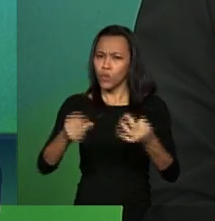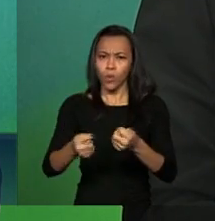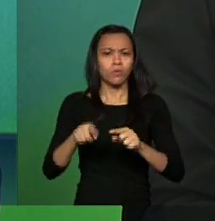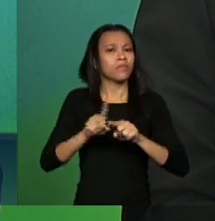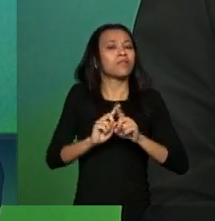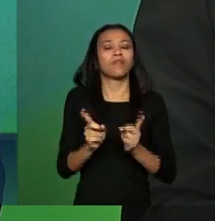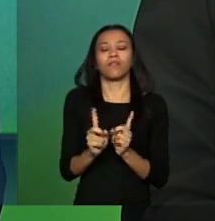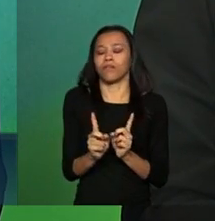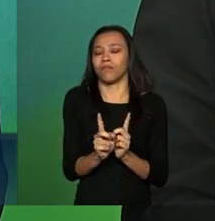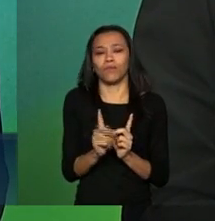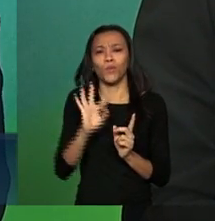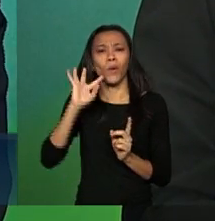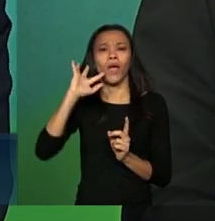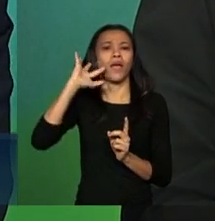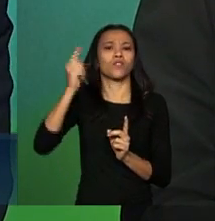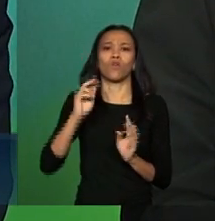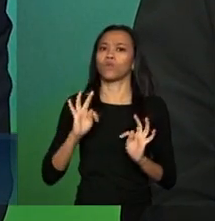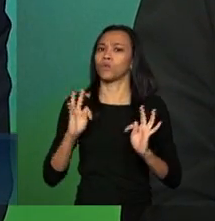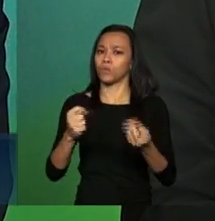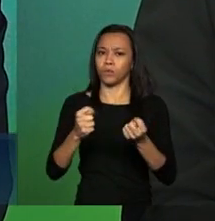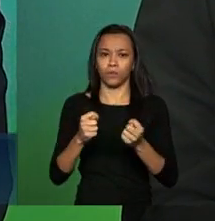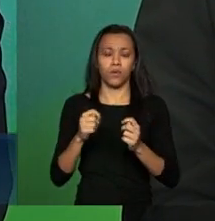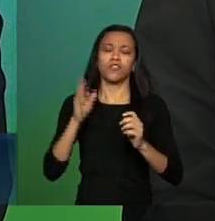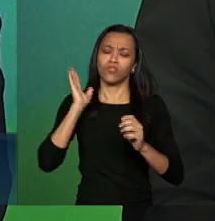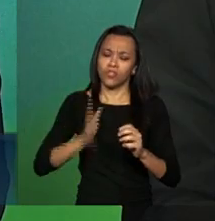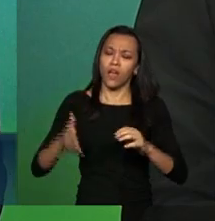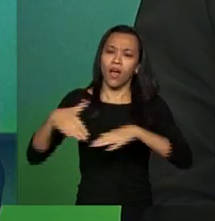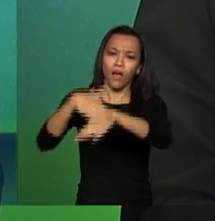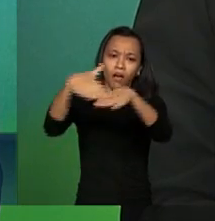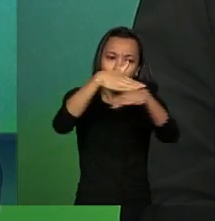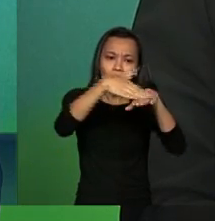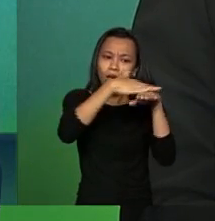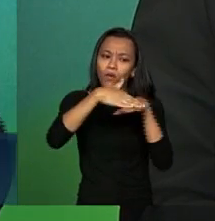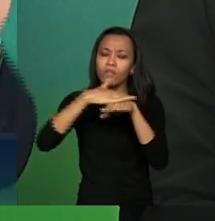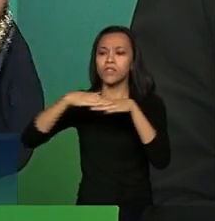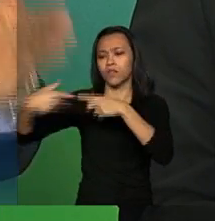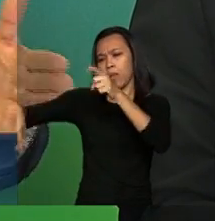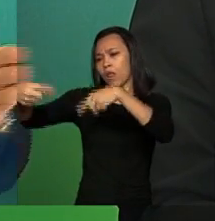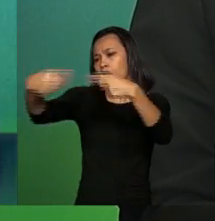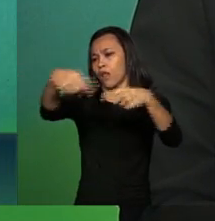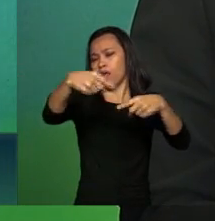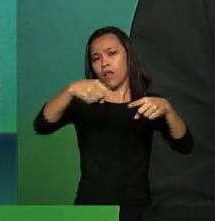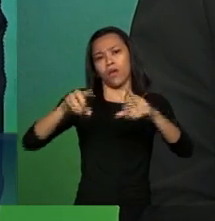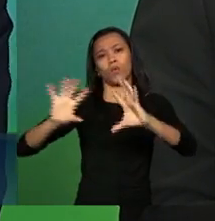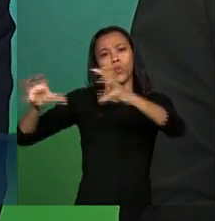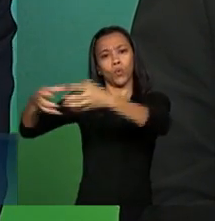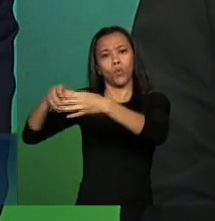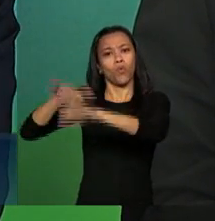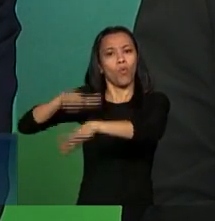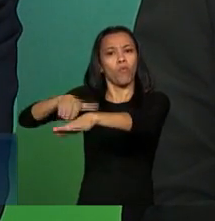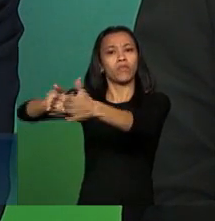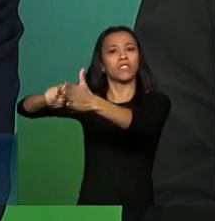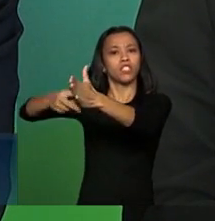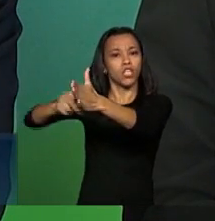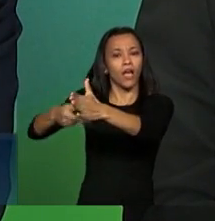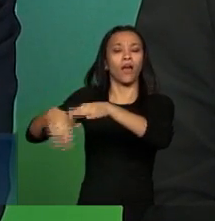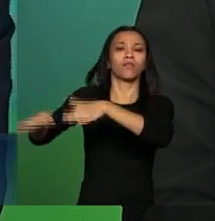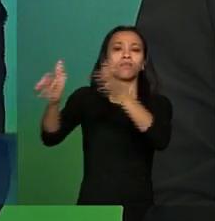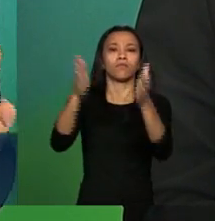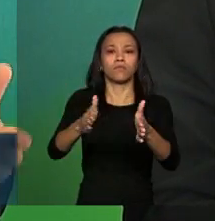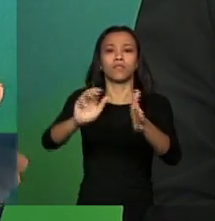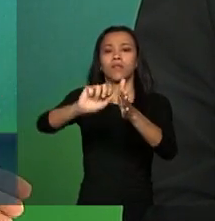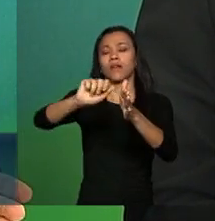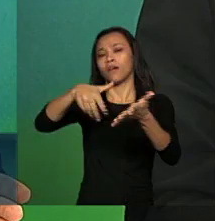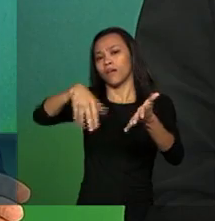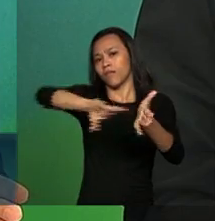Não, não resolve. Nós temos debatido isso com os interlocutores, tanto do movimento sindical, quanto dos empregadores